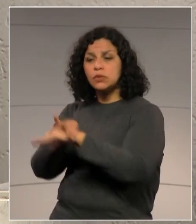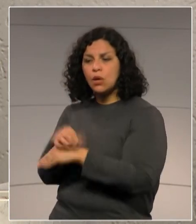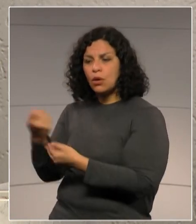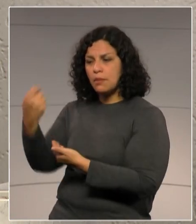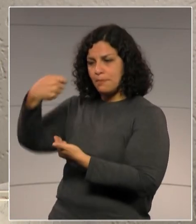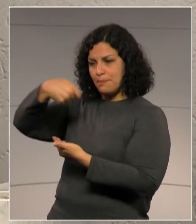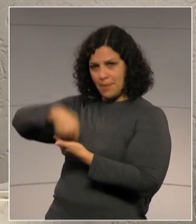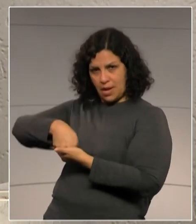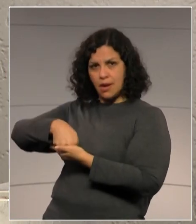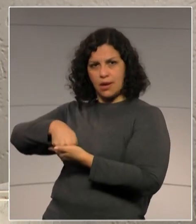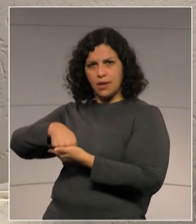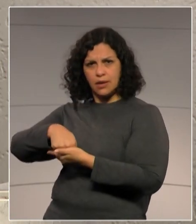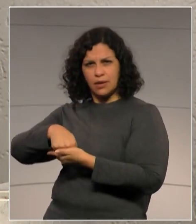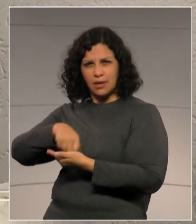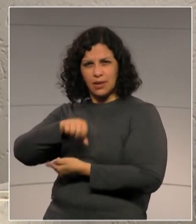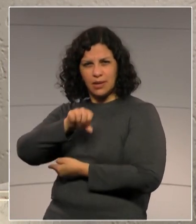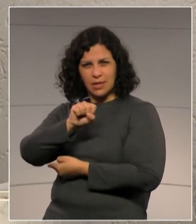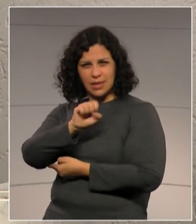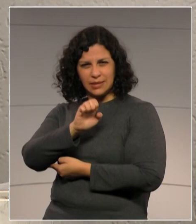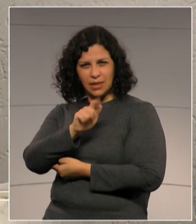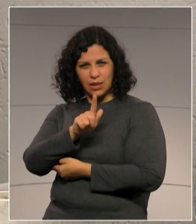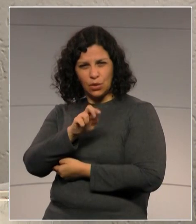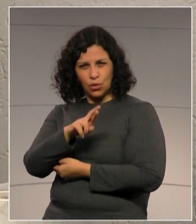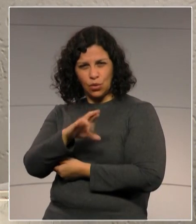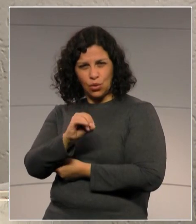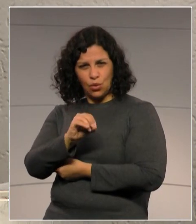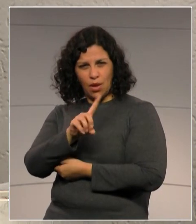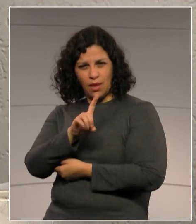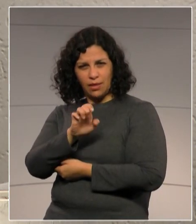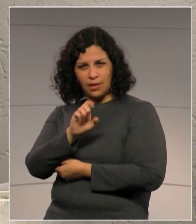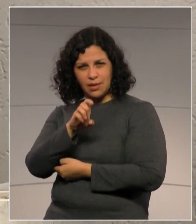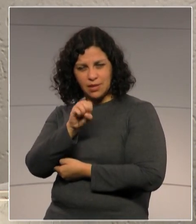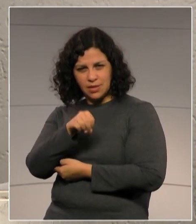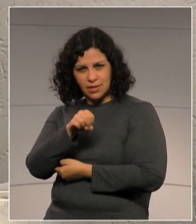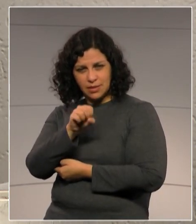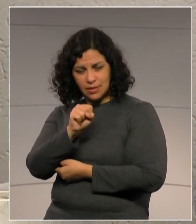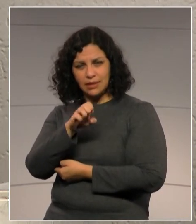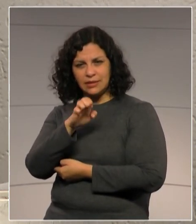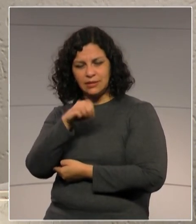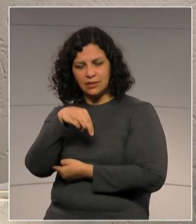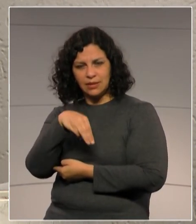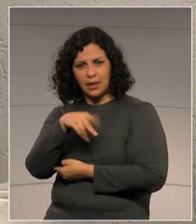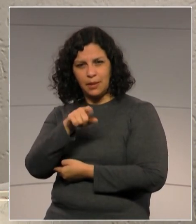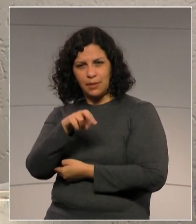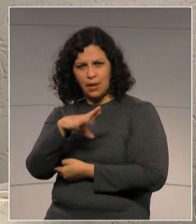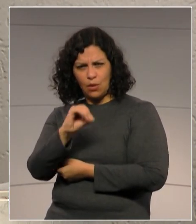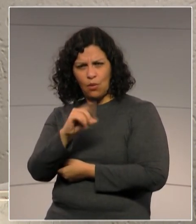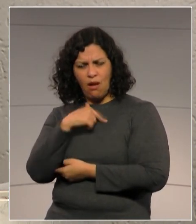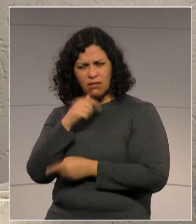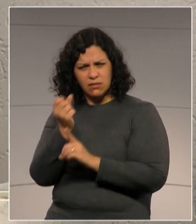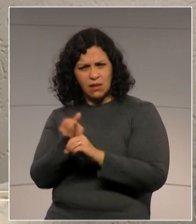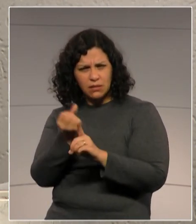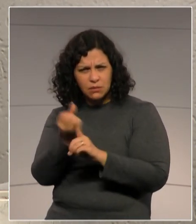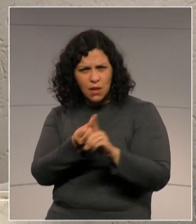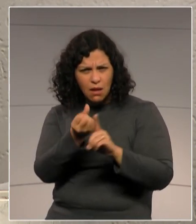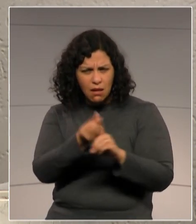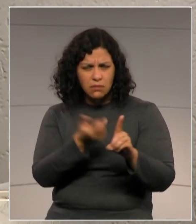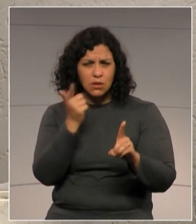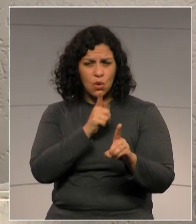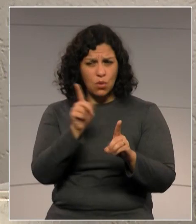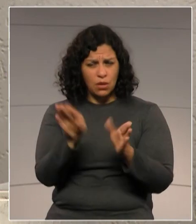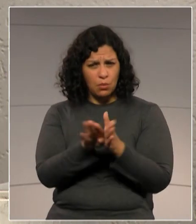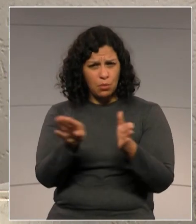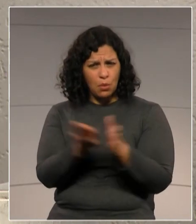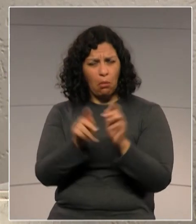é? O seguro-desemprego, justamente, é um aporte para que ele possa, durante um período de seis meses, ter